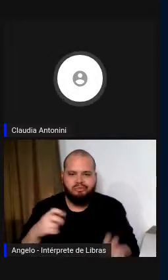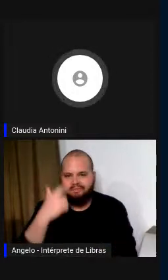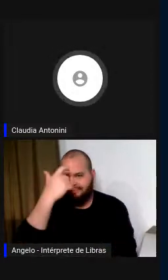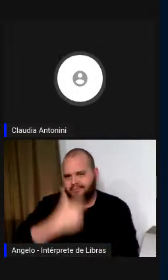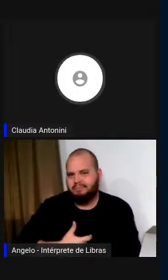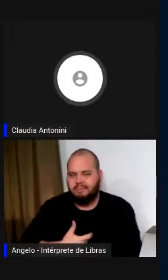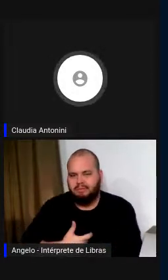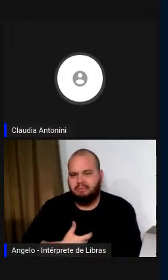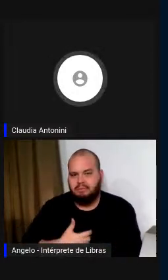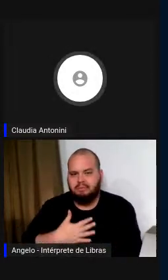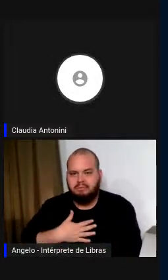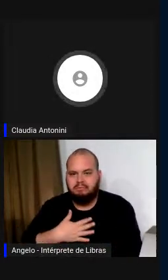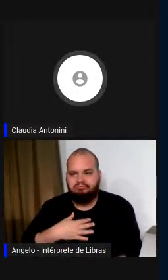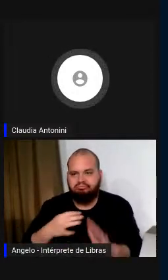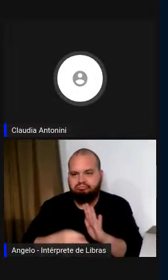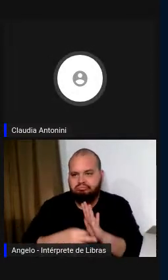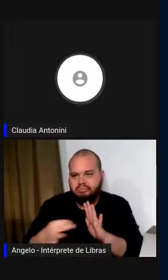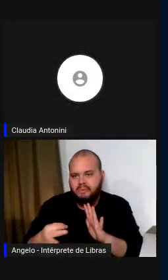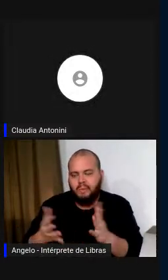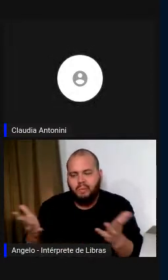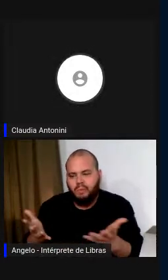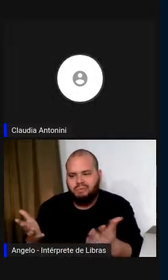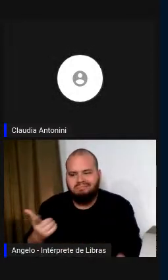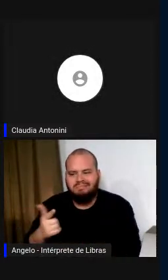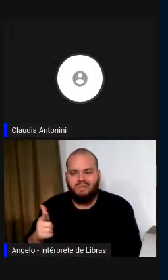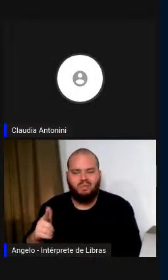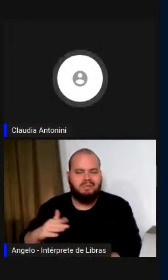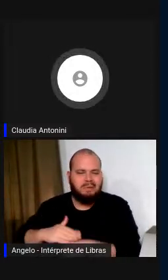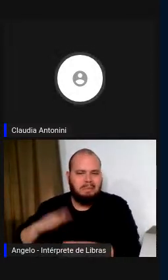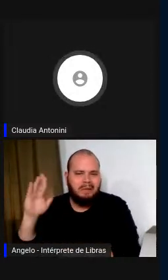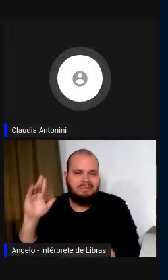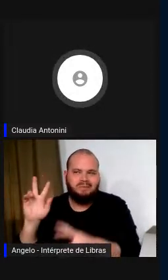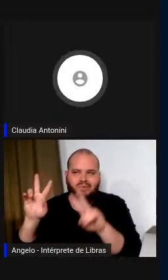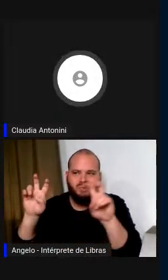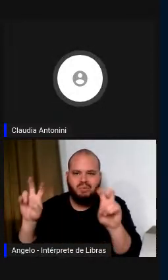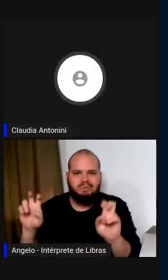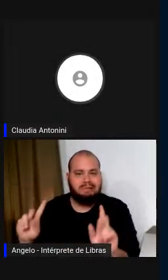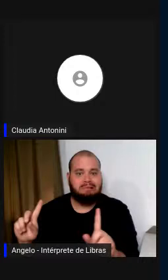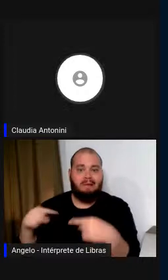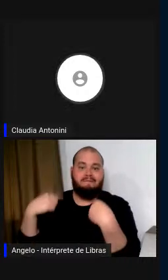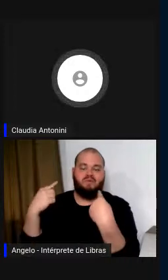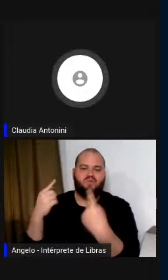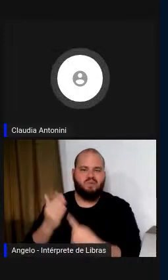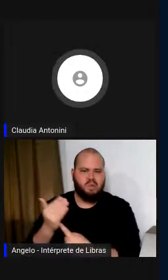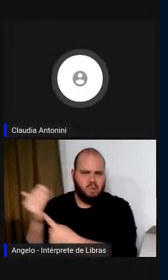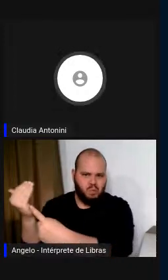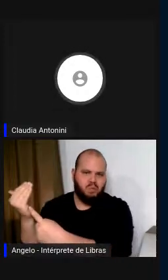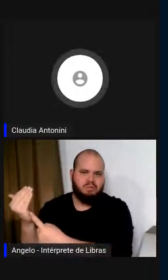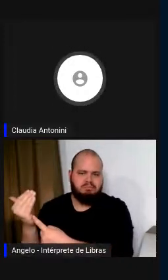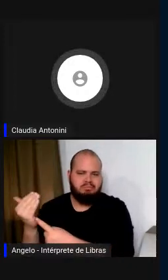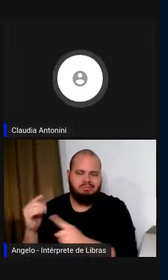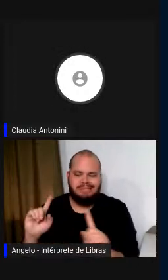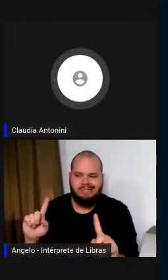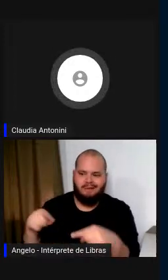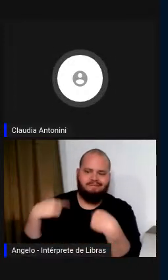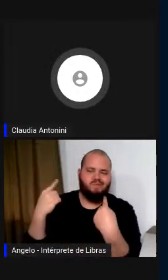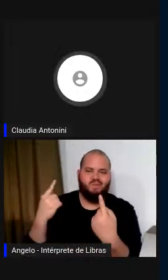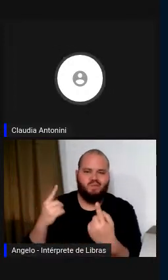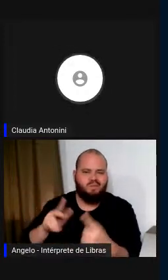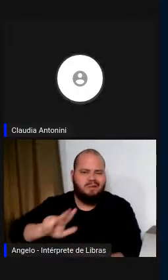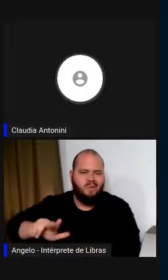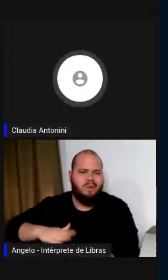não temos mais uma grande desafio tecnológico, os desafios não são tanto